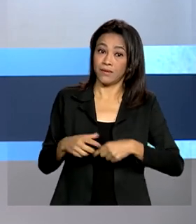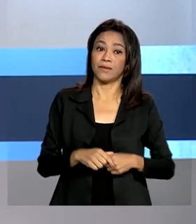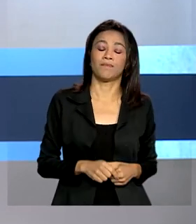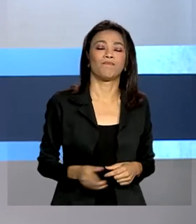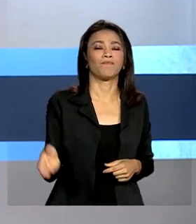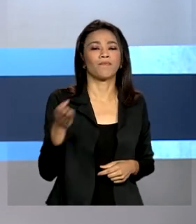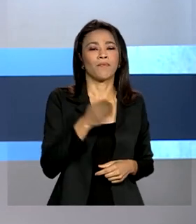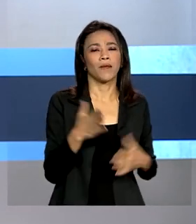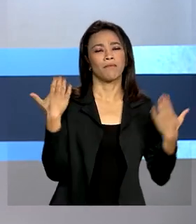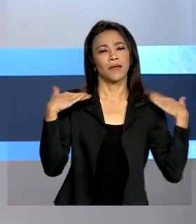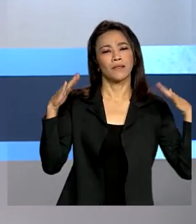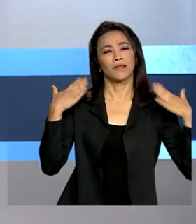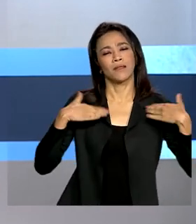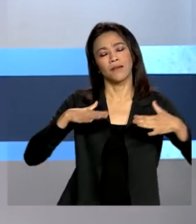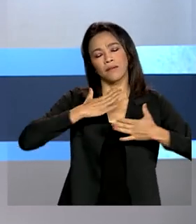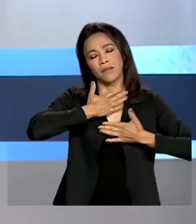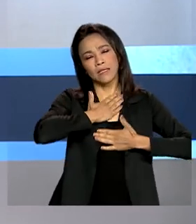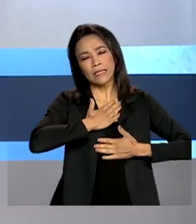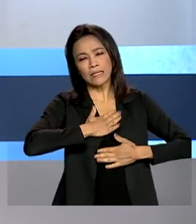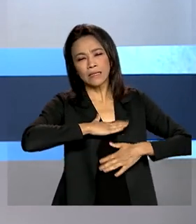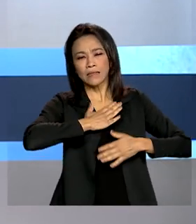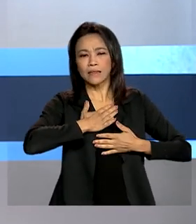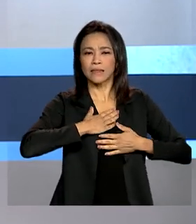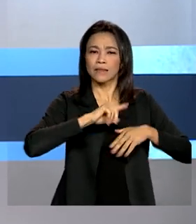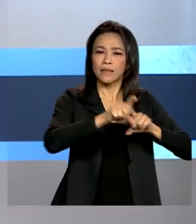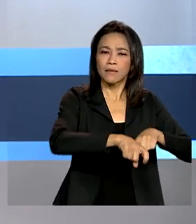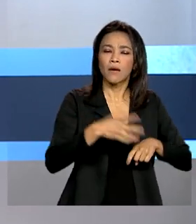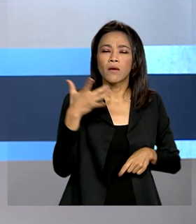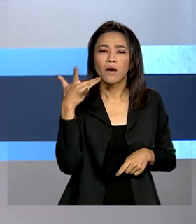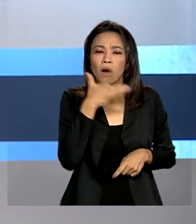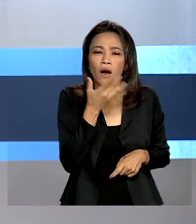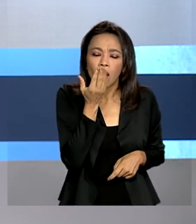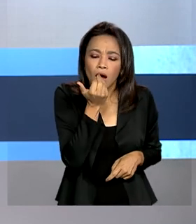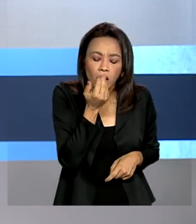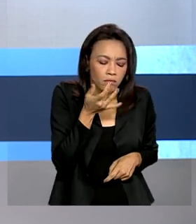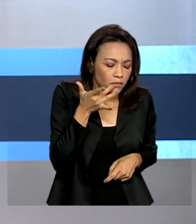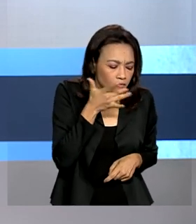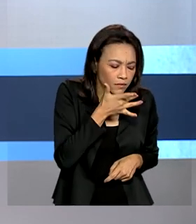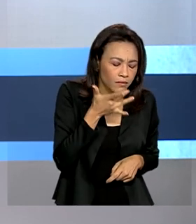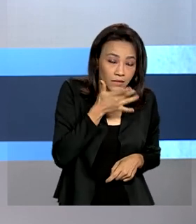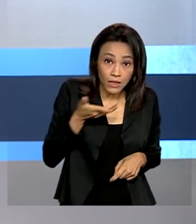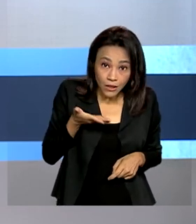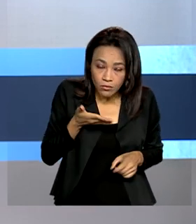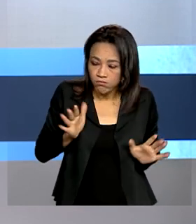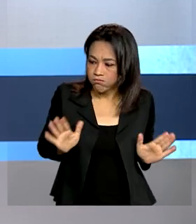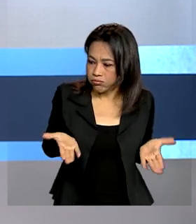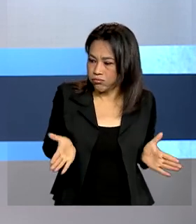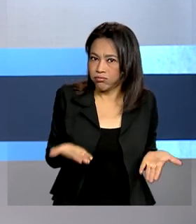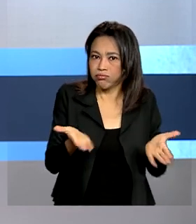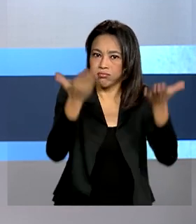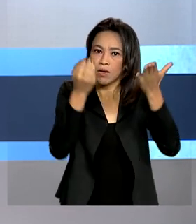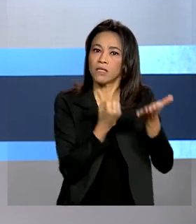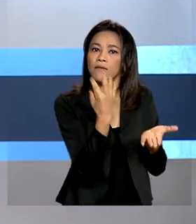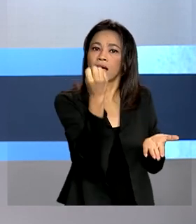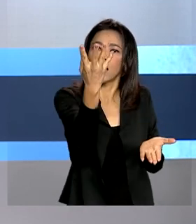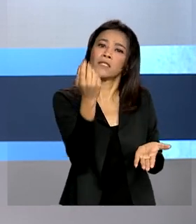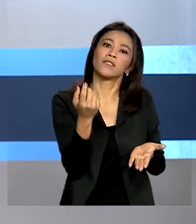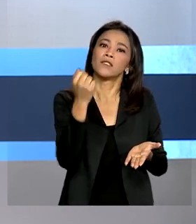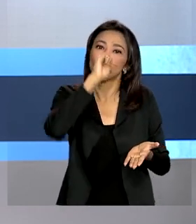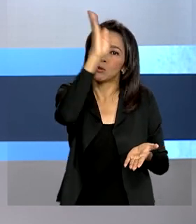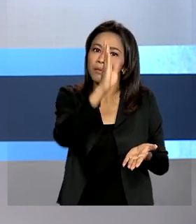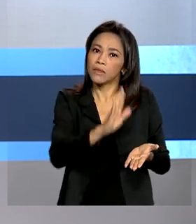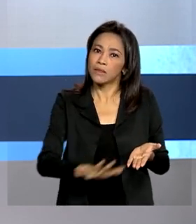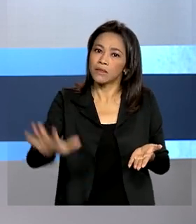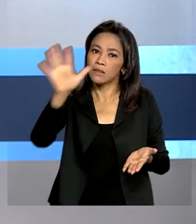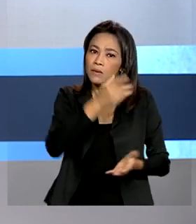Passeios, descanso no campo e a boa gastronomia impulsionaram as viagens pelo país no ano passado. Uma